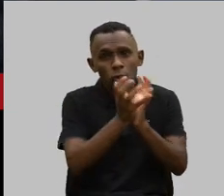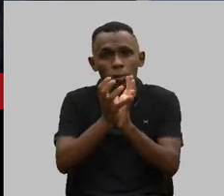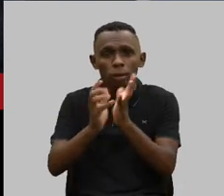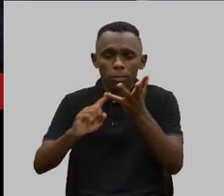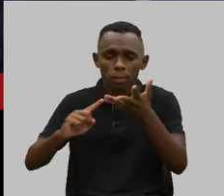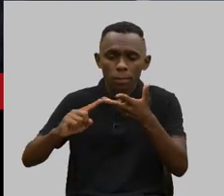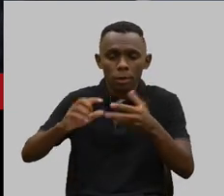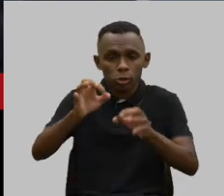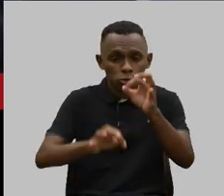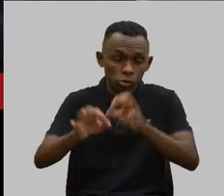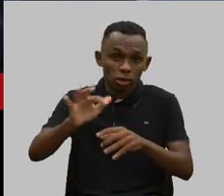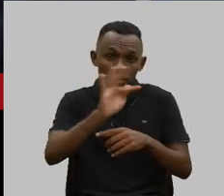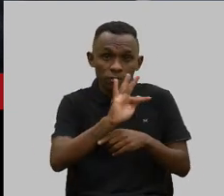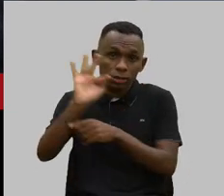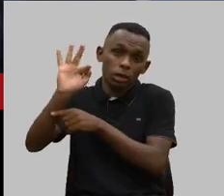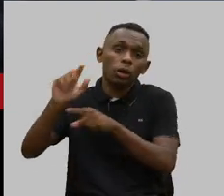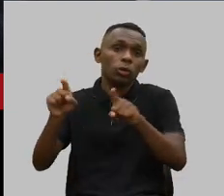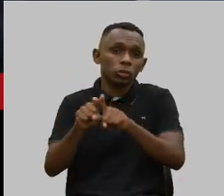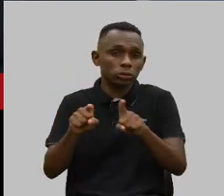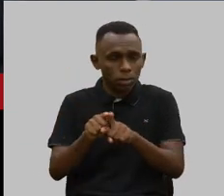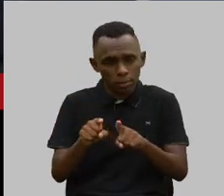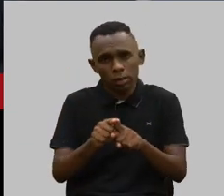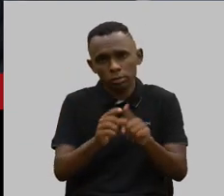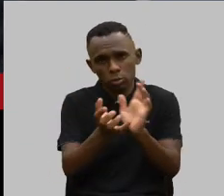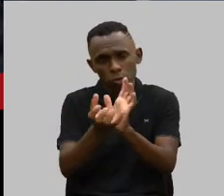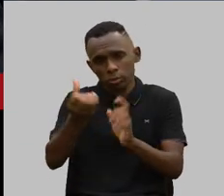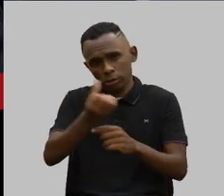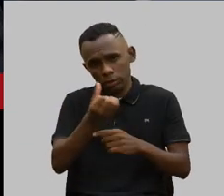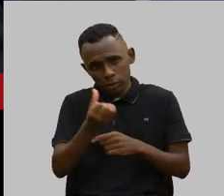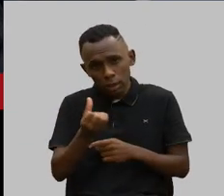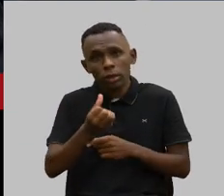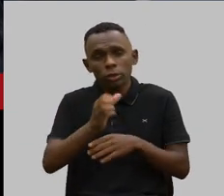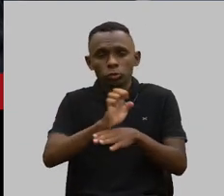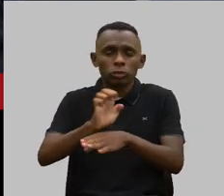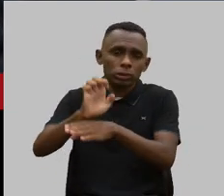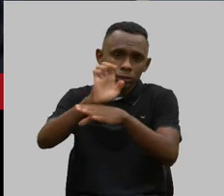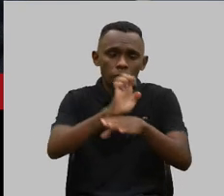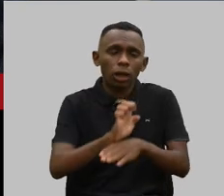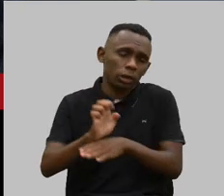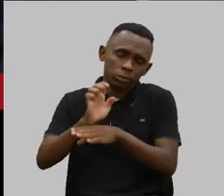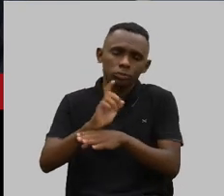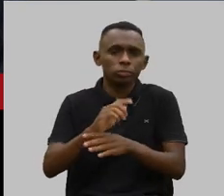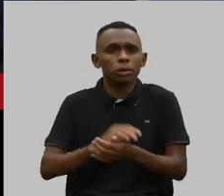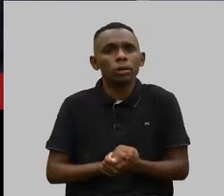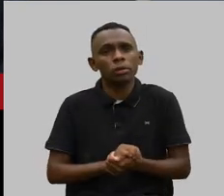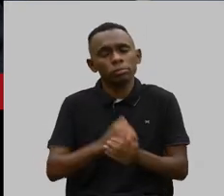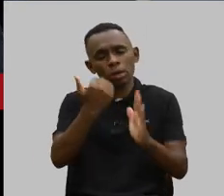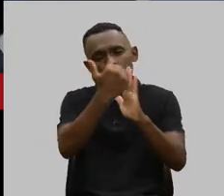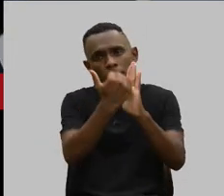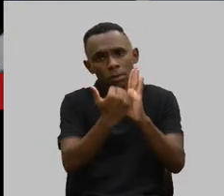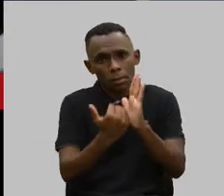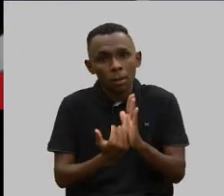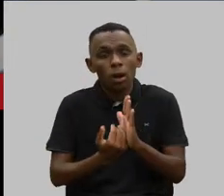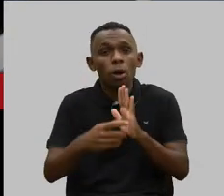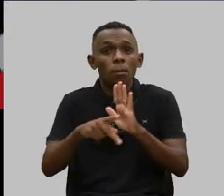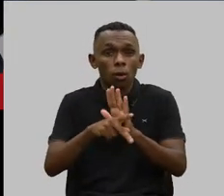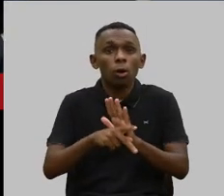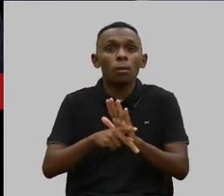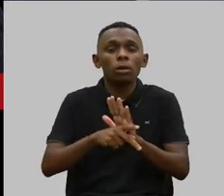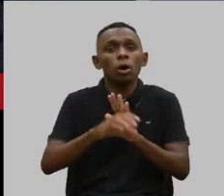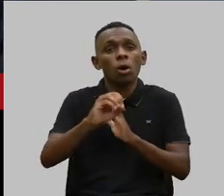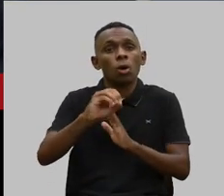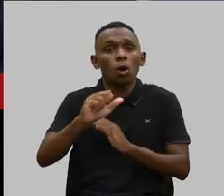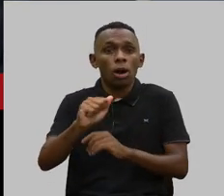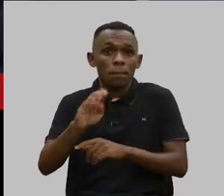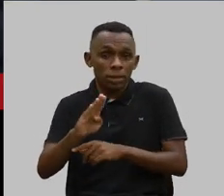a Justiça Federal, no TRF da Sexta Região, a Advocacia Geral do Estado, a Advocacia Geral da União, a Procuradoria da Fazenda Nacional, a própria UAB,